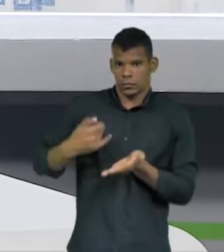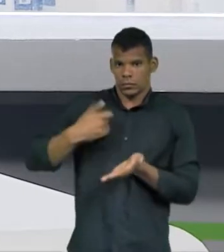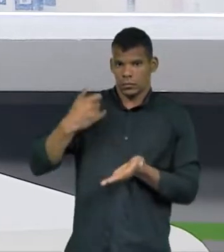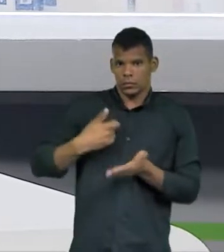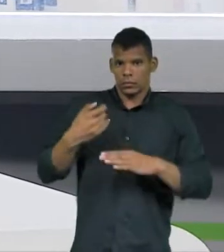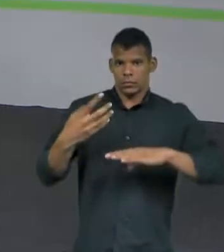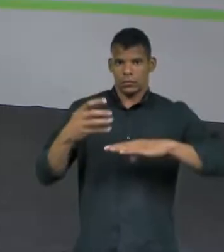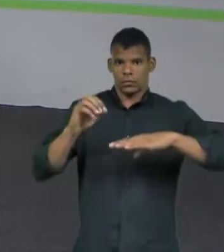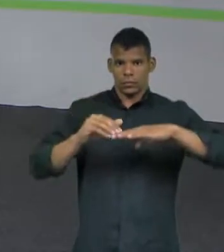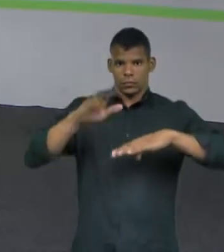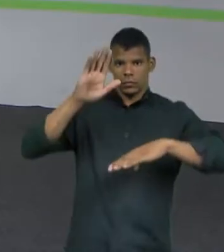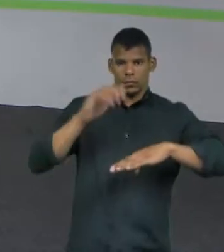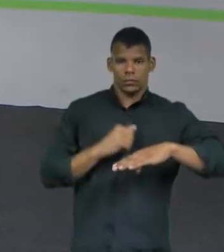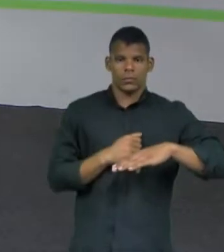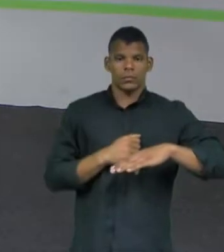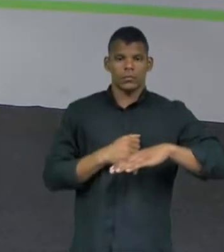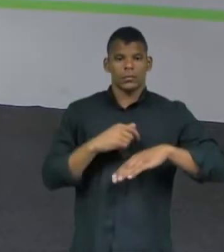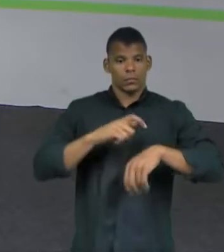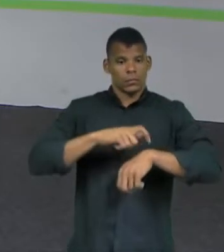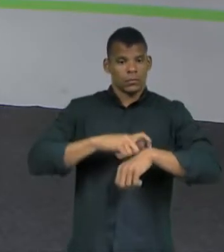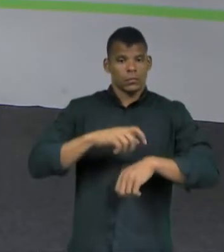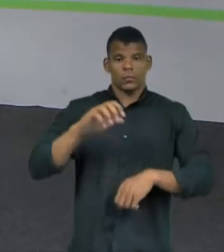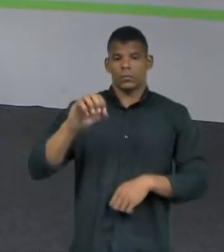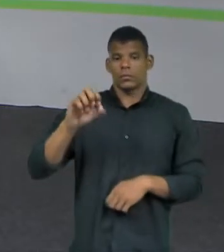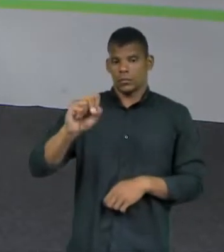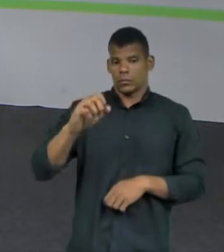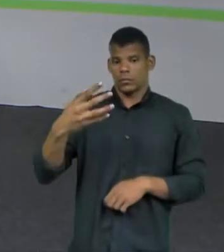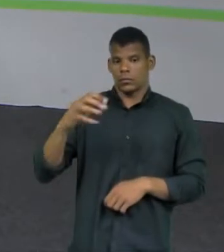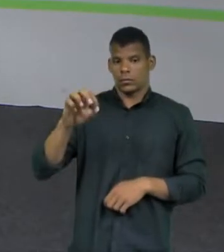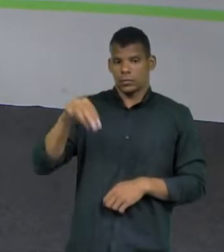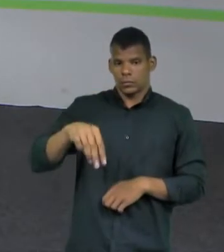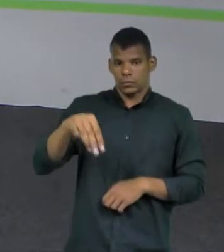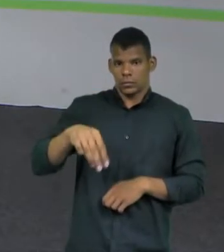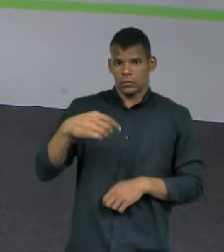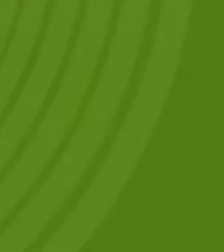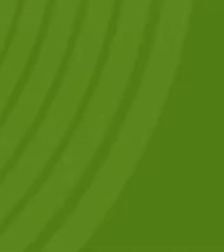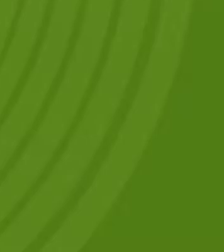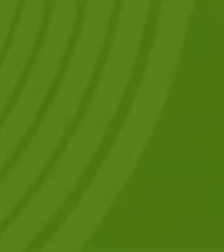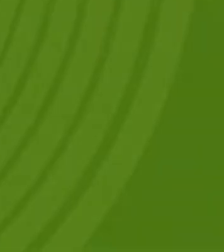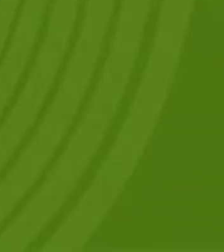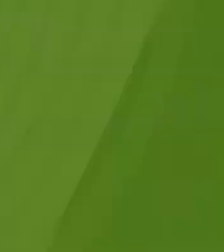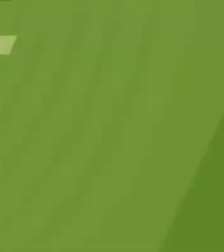40 anos. Agora são 8 horas 40 minutos, a gente volta já.